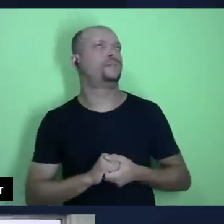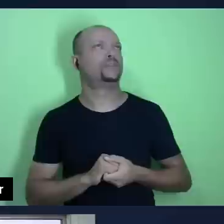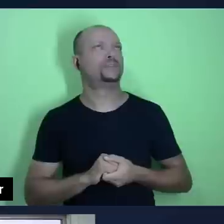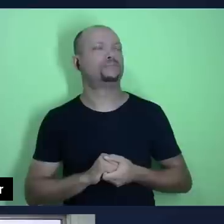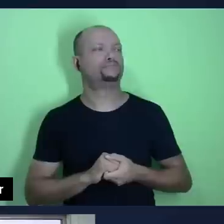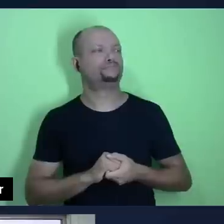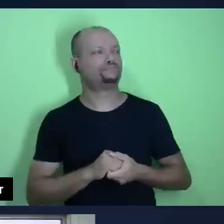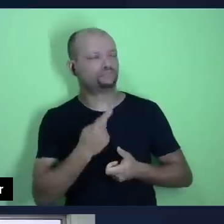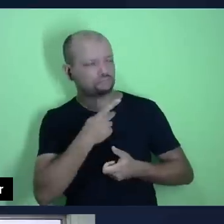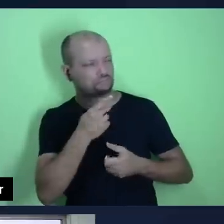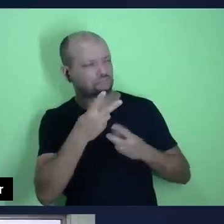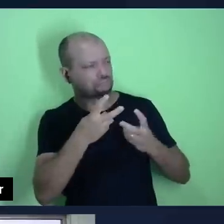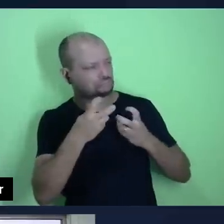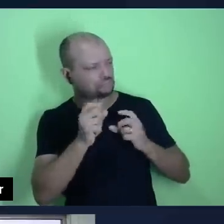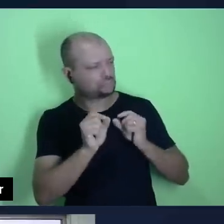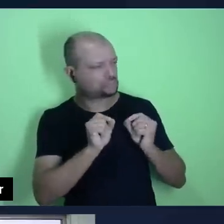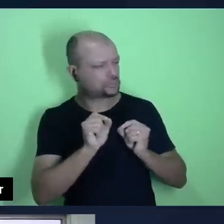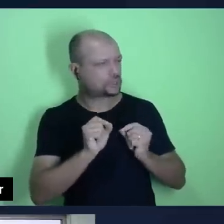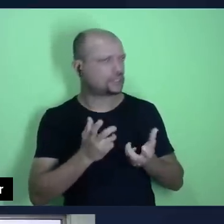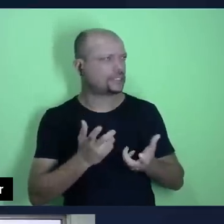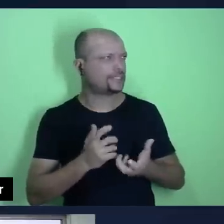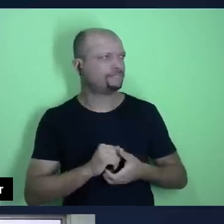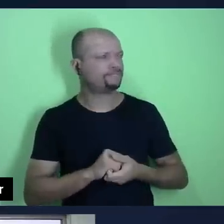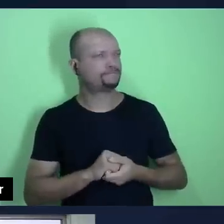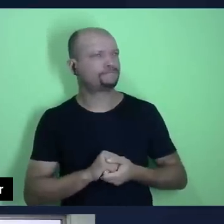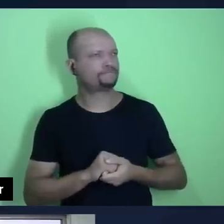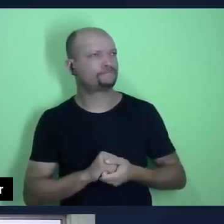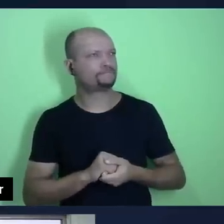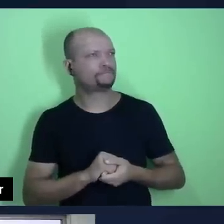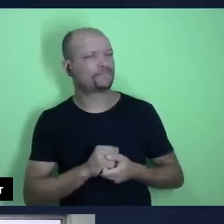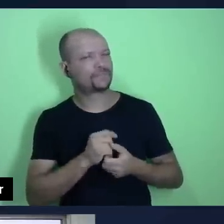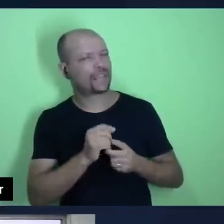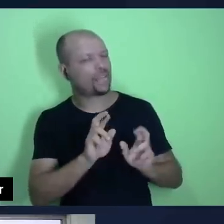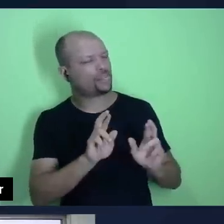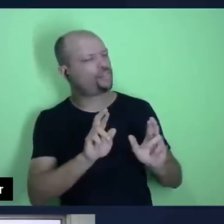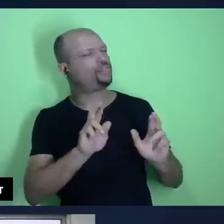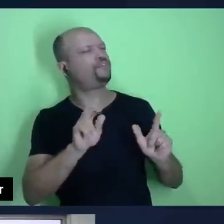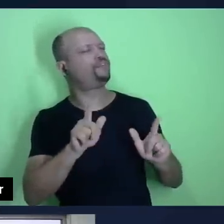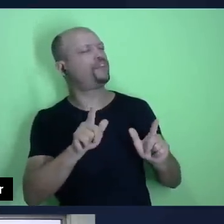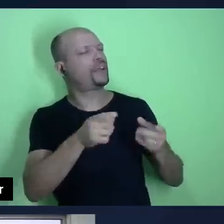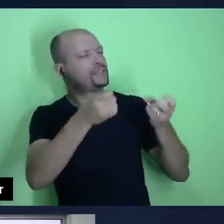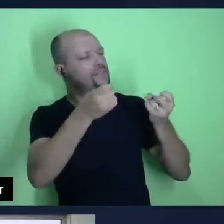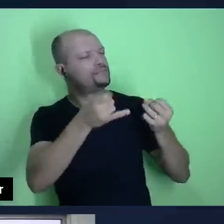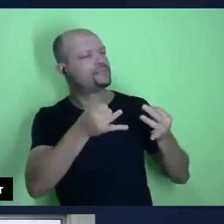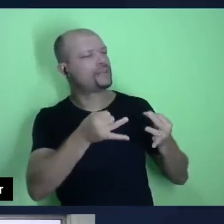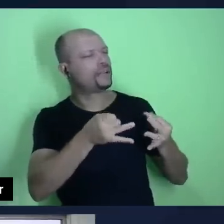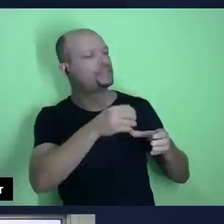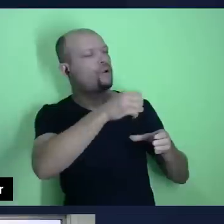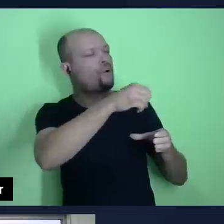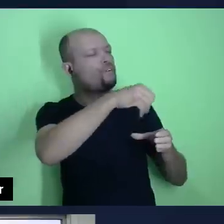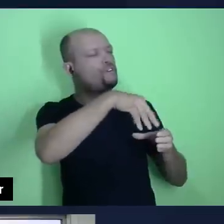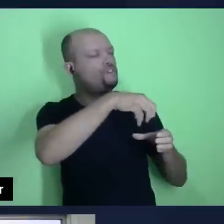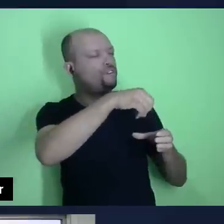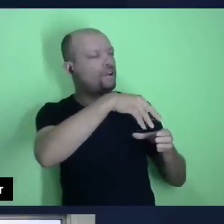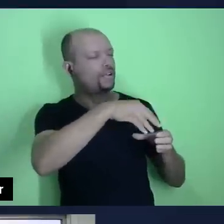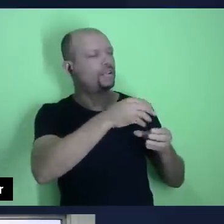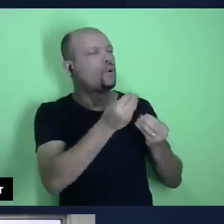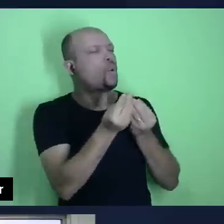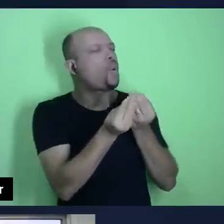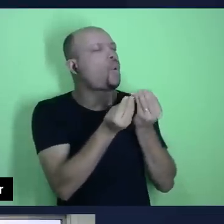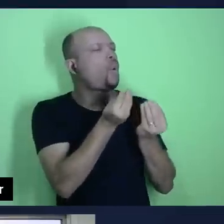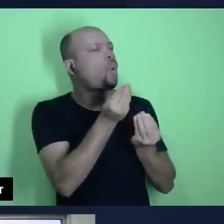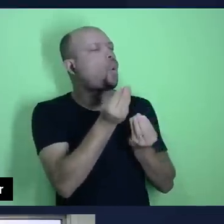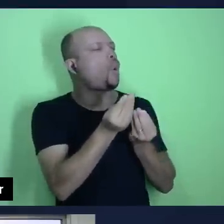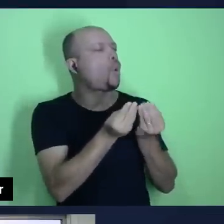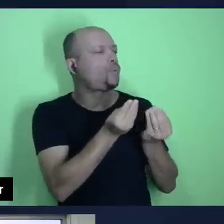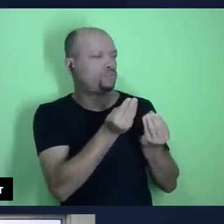percebemos que é um pouco diferente a orientação a respeito da forma como ela deve